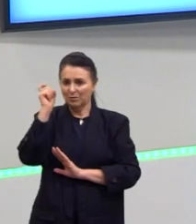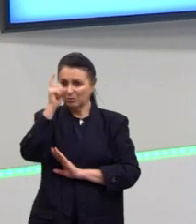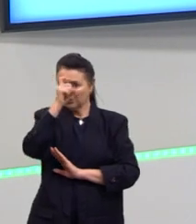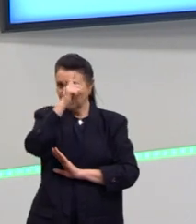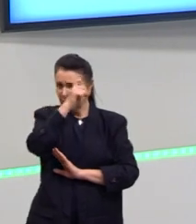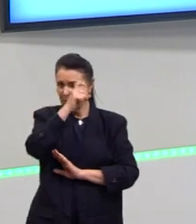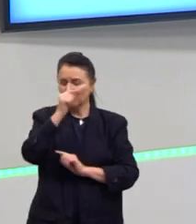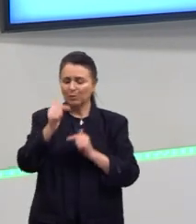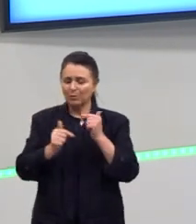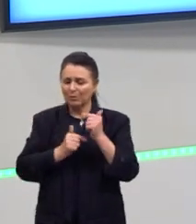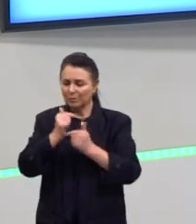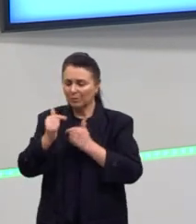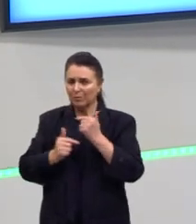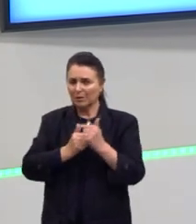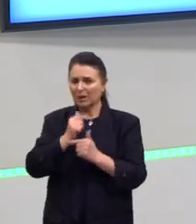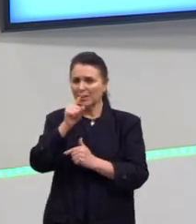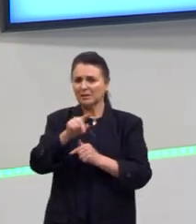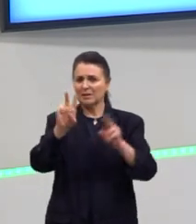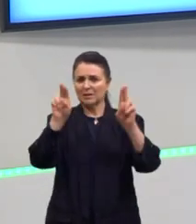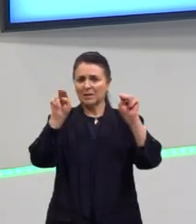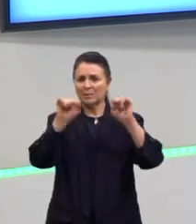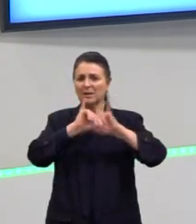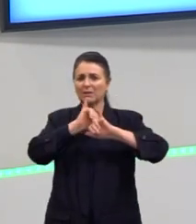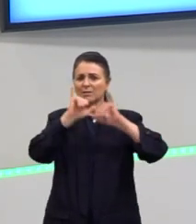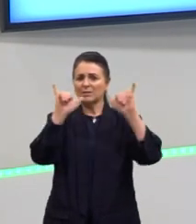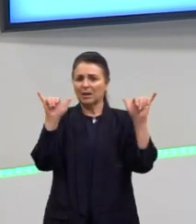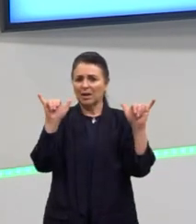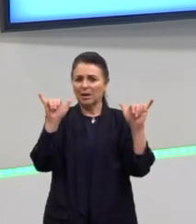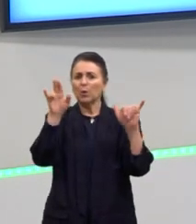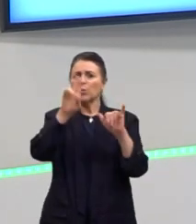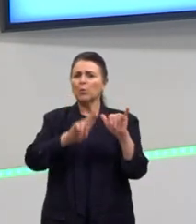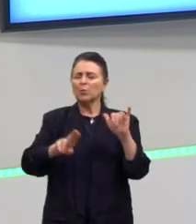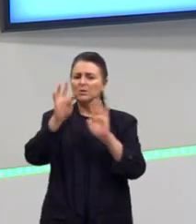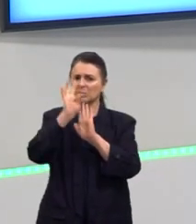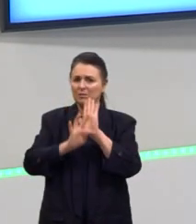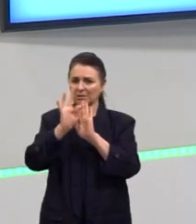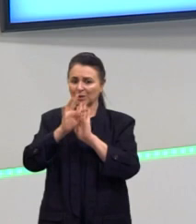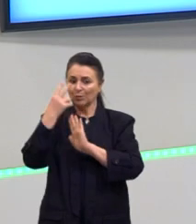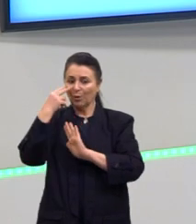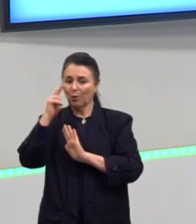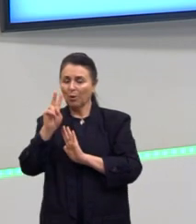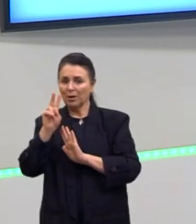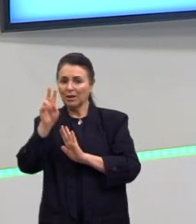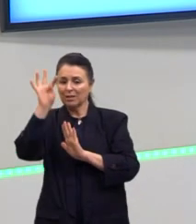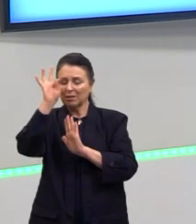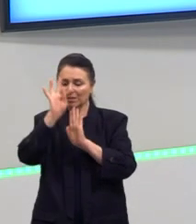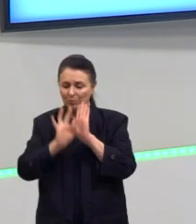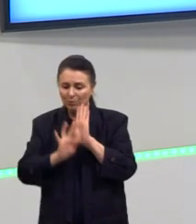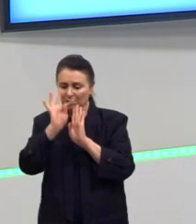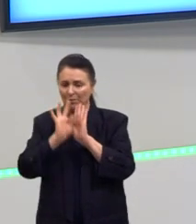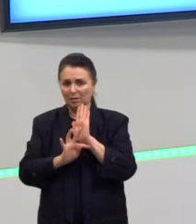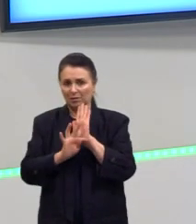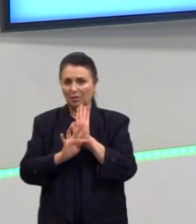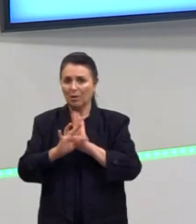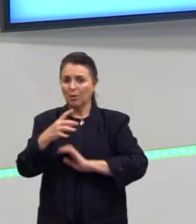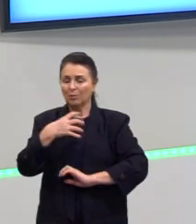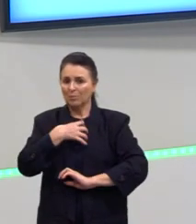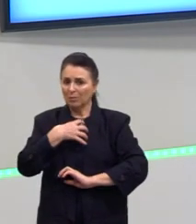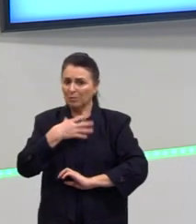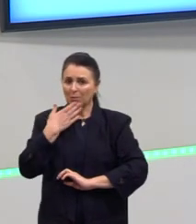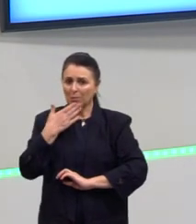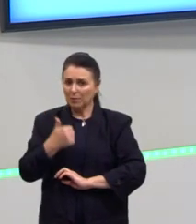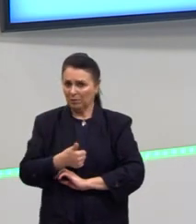trabalhar a linking words sem dizer assim, ó, vai para o texto. Enxerga dentro do texto. É a melhor forma.